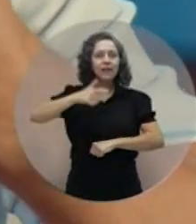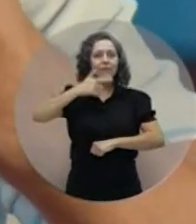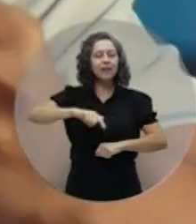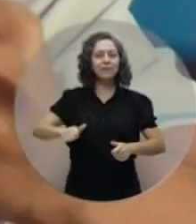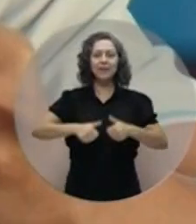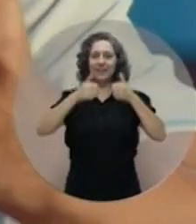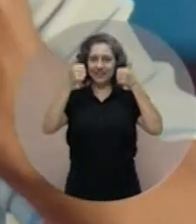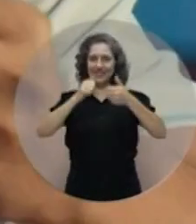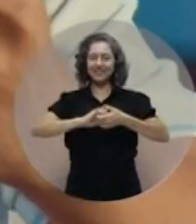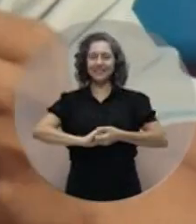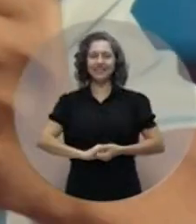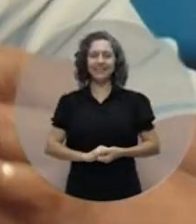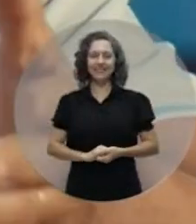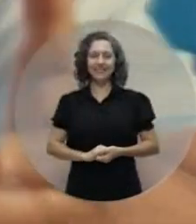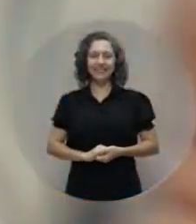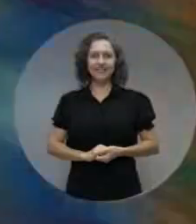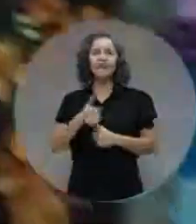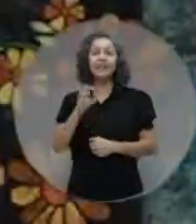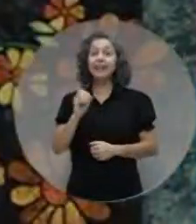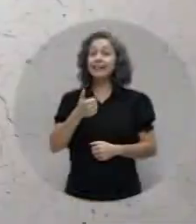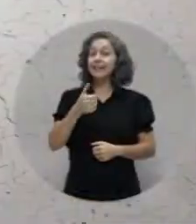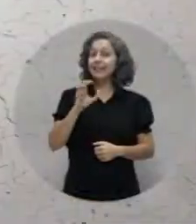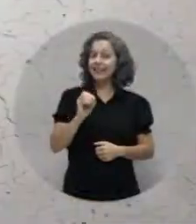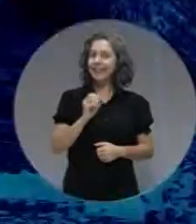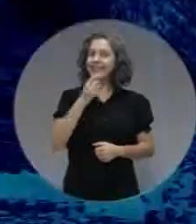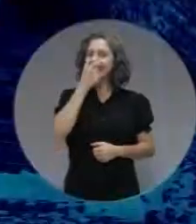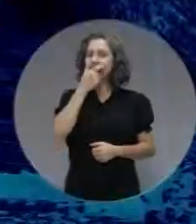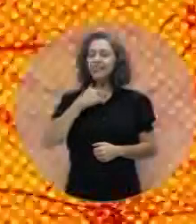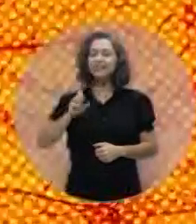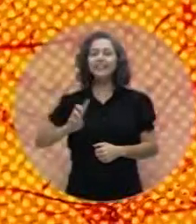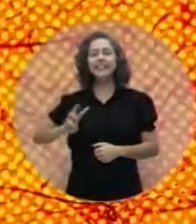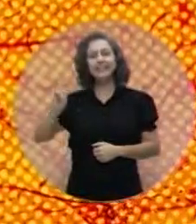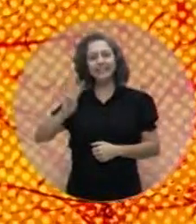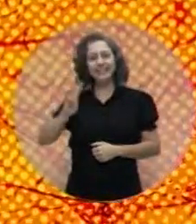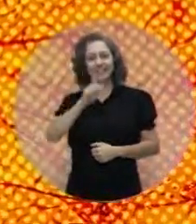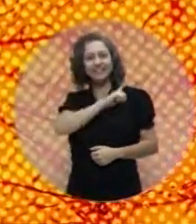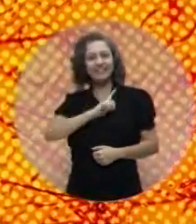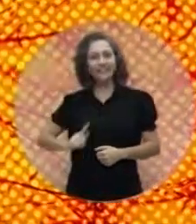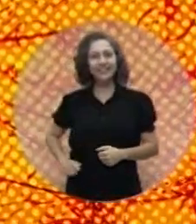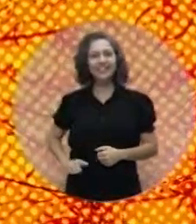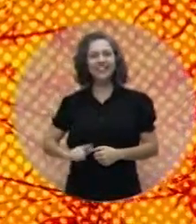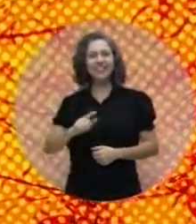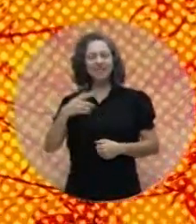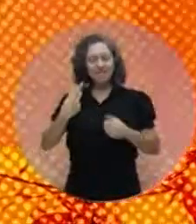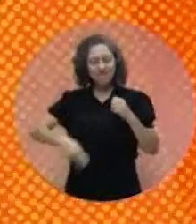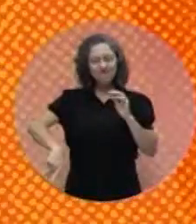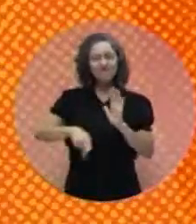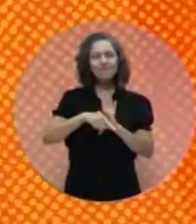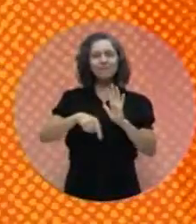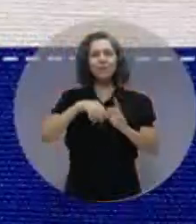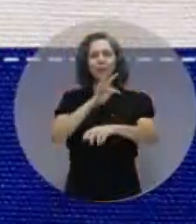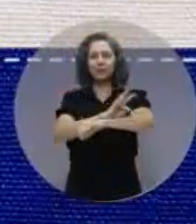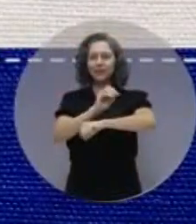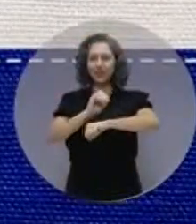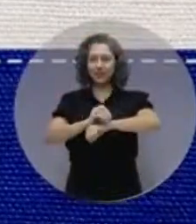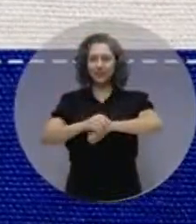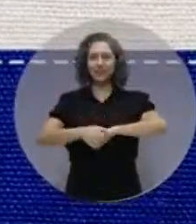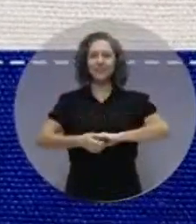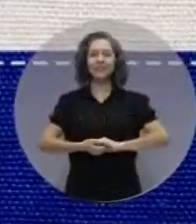Tocantins cada vez melhor. E com o seu apoio, continuar trabalhando por um Tocantins cada